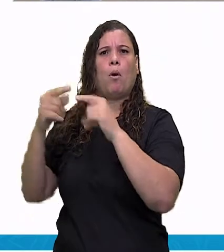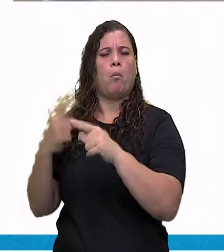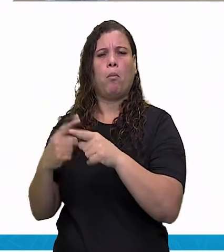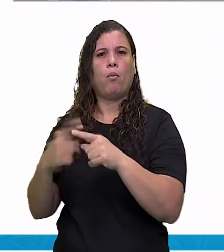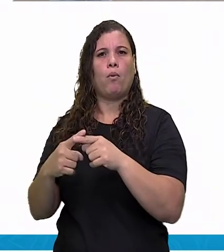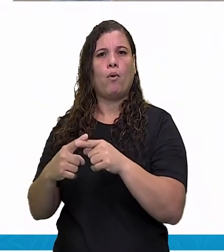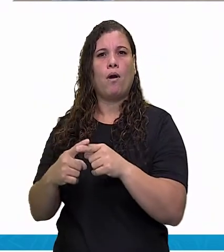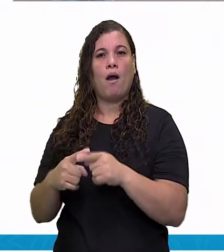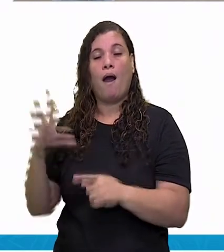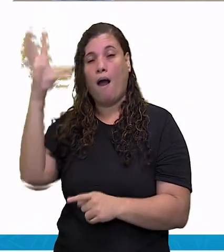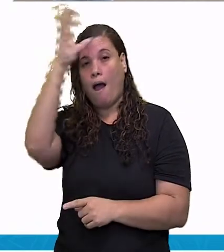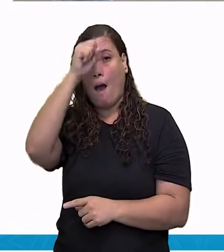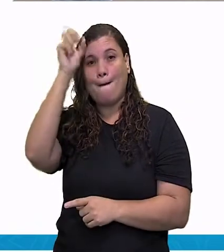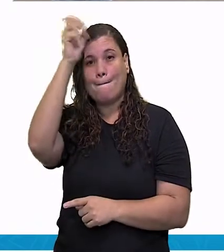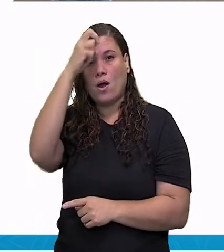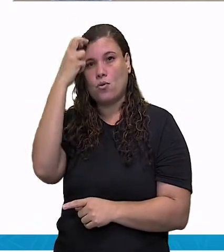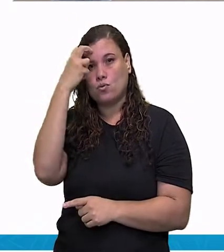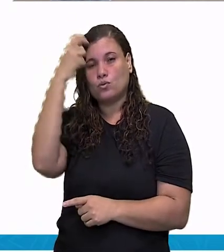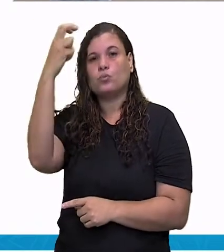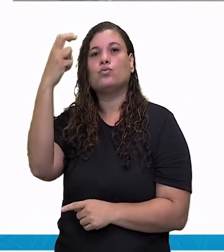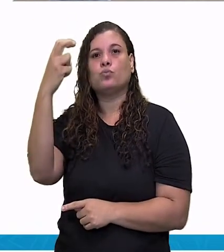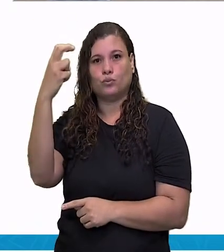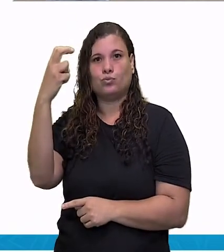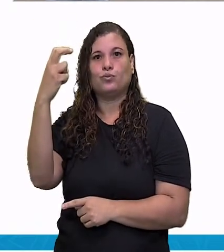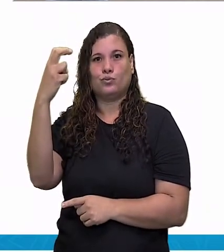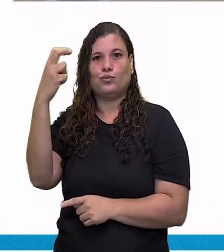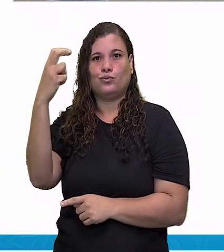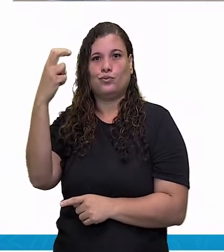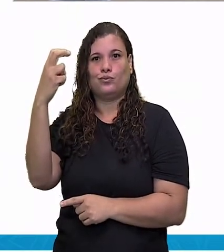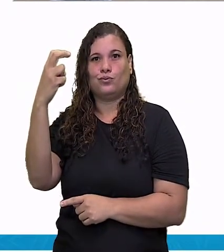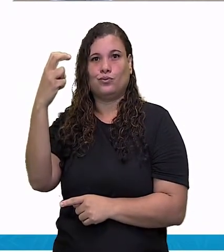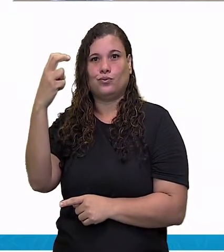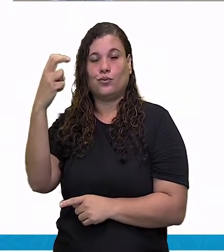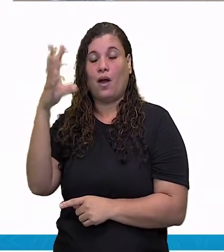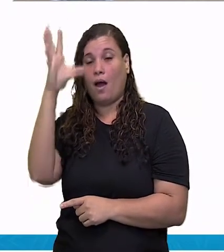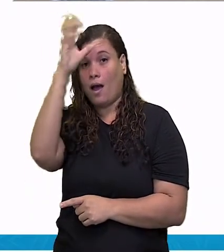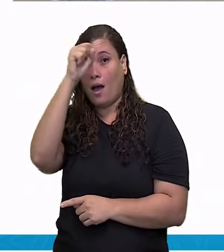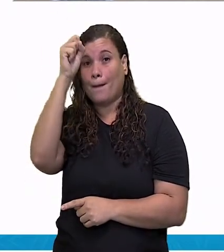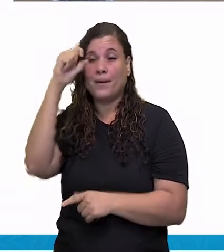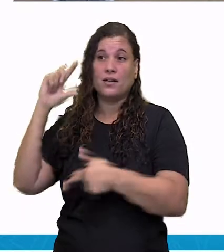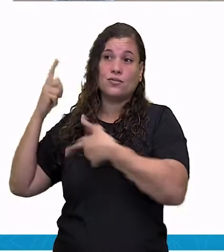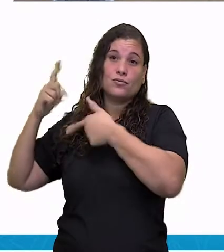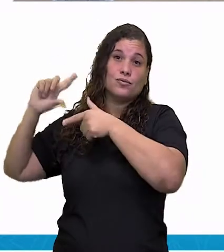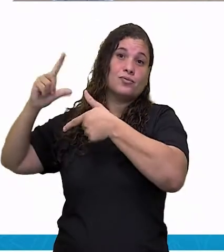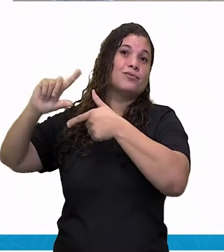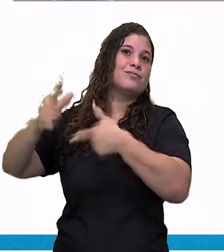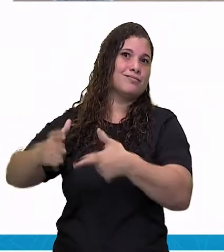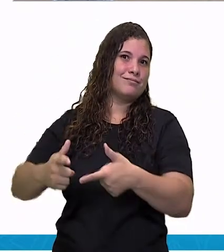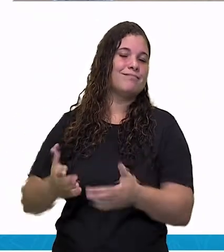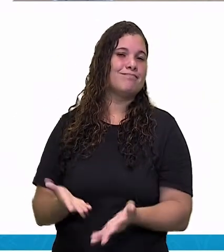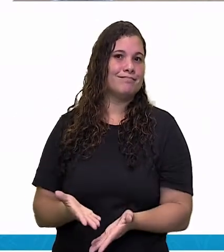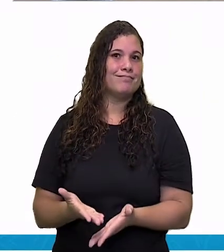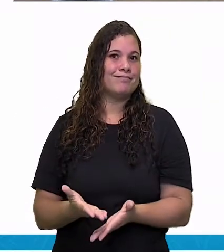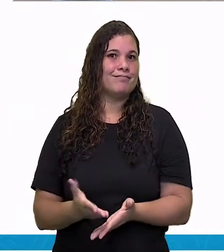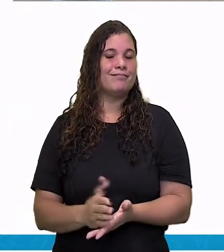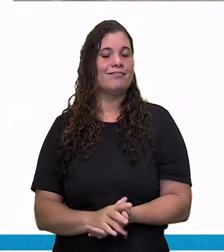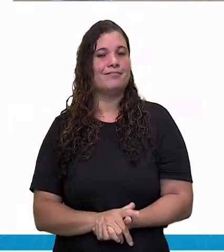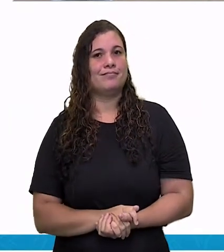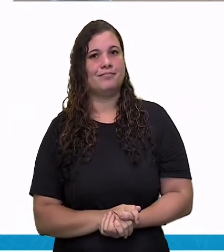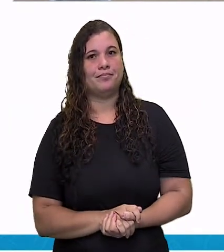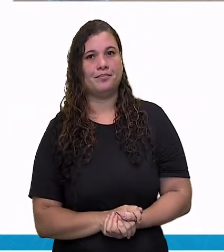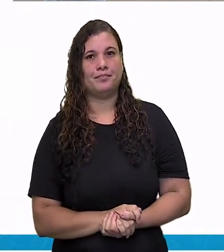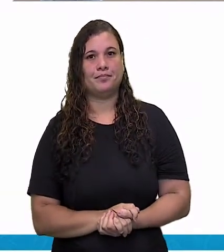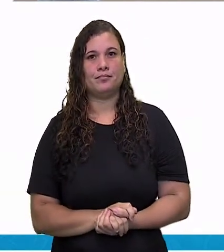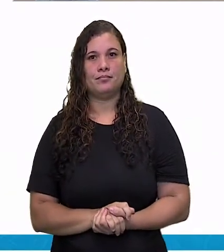patrimônios históricos. E a cultura, tanto que vamos ver um pouquinho para frente sobre patrimônio histórico cultural.